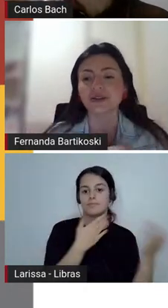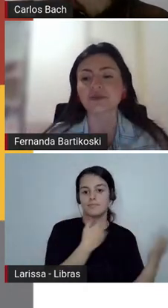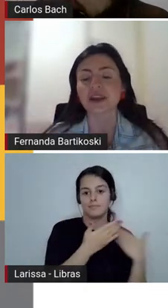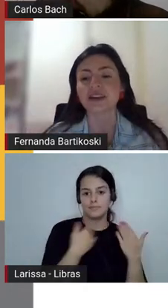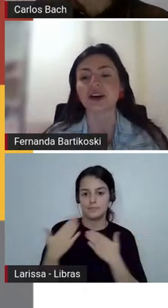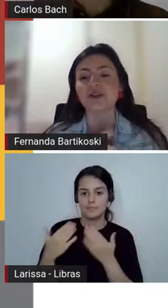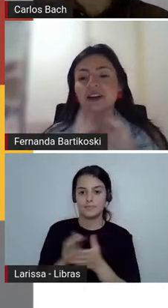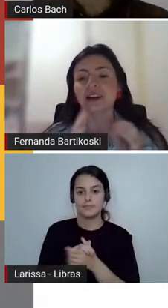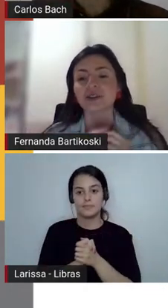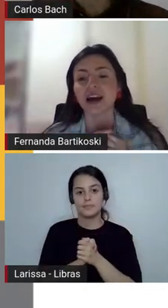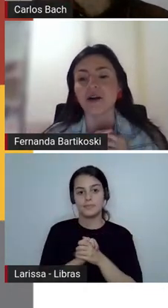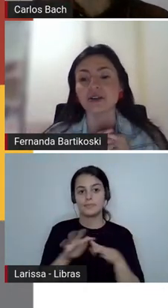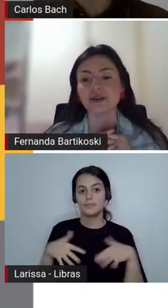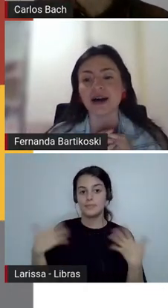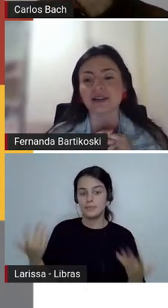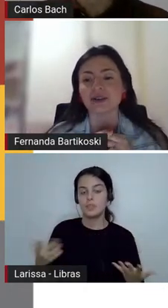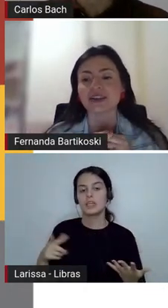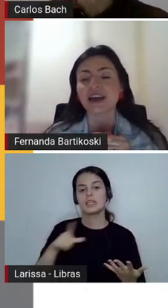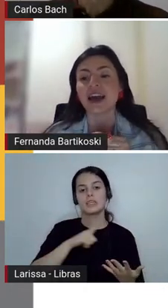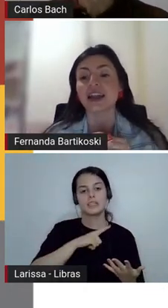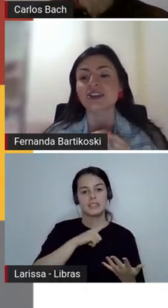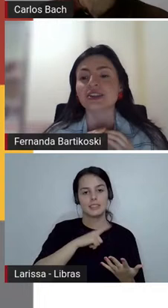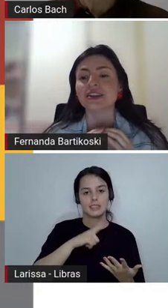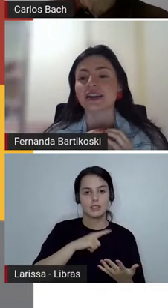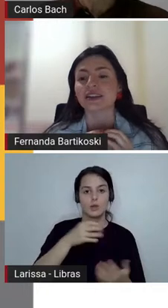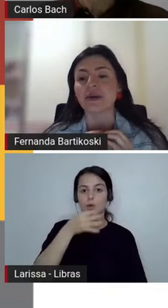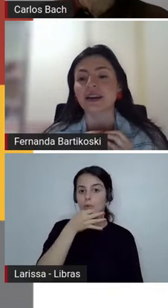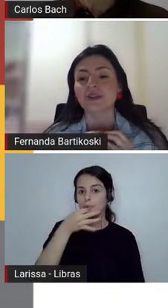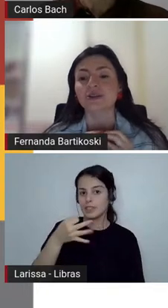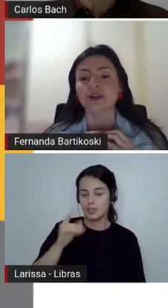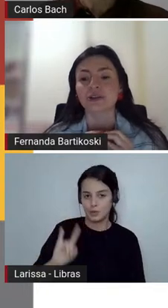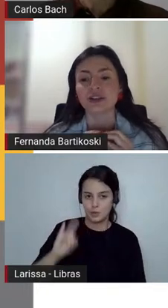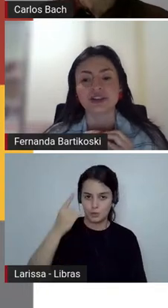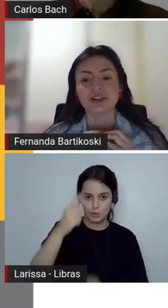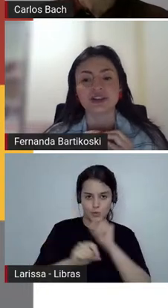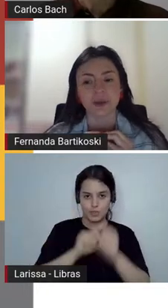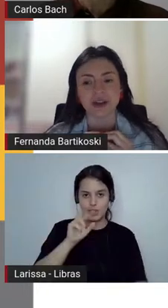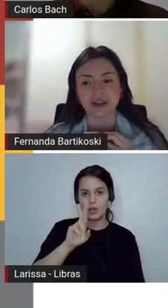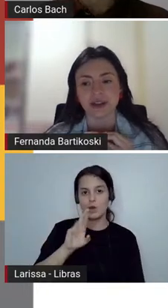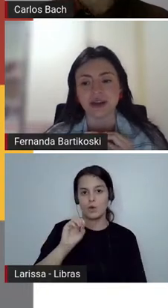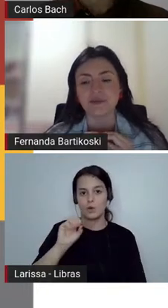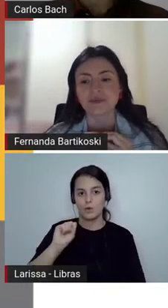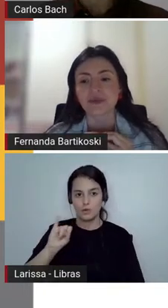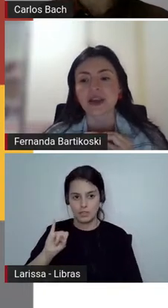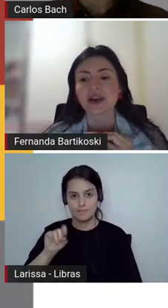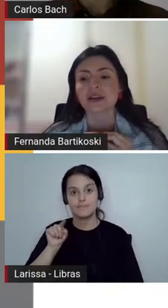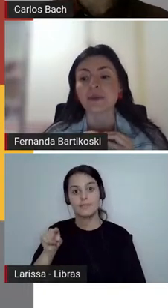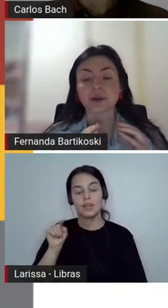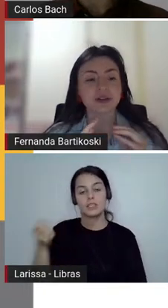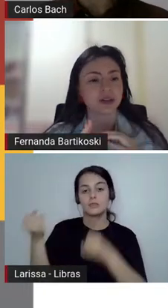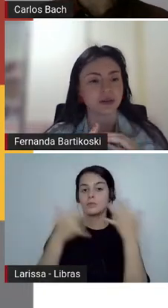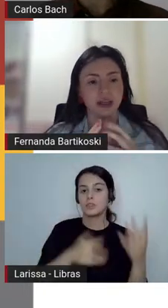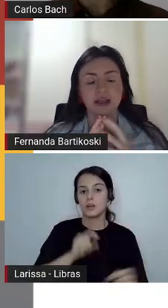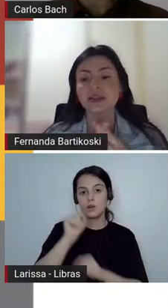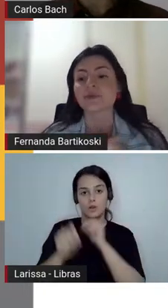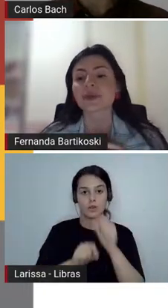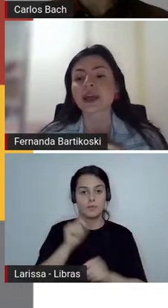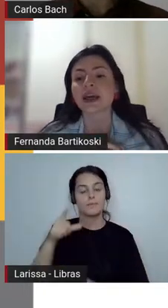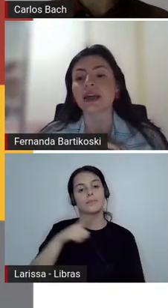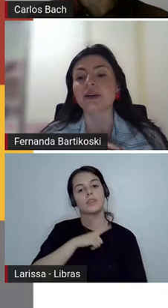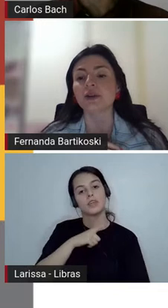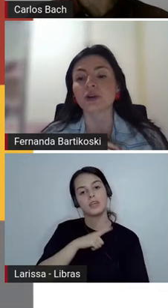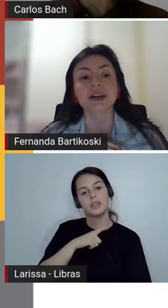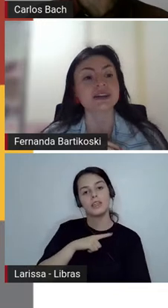muitos. Então, eu vou ler o da Rose Matos. Ela diz que está trabalhando neologia, poesia, na produção deles,